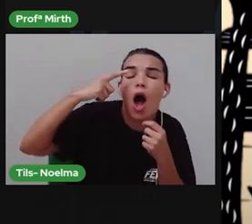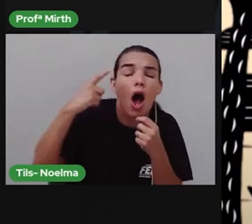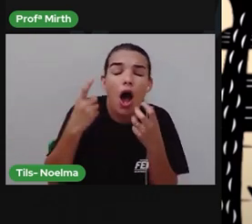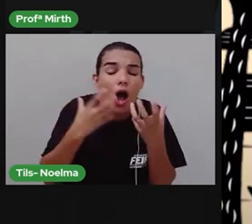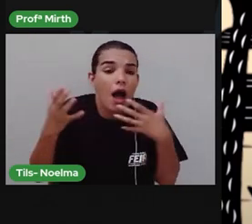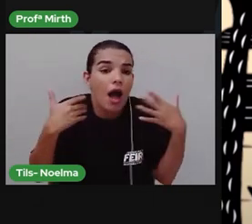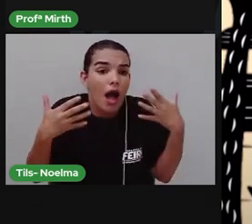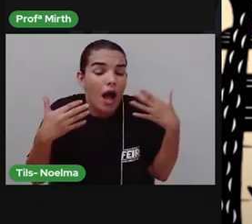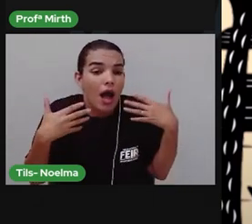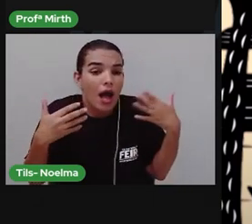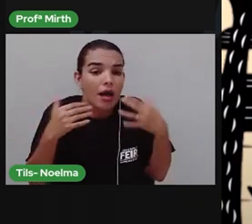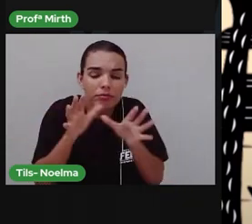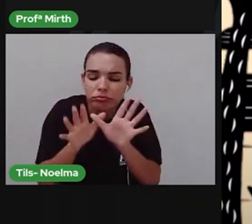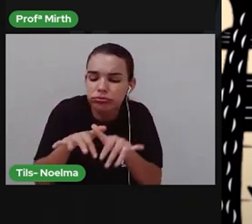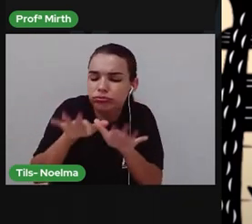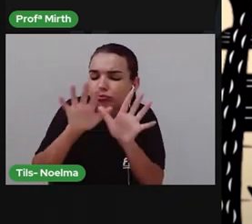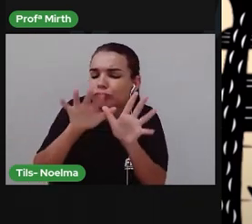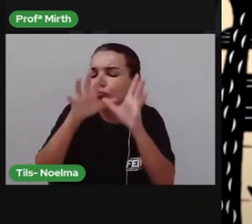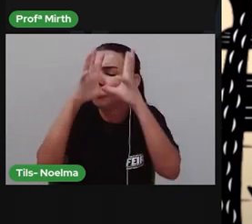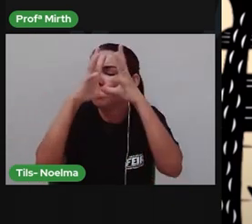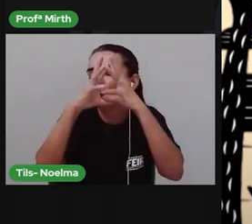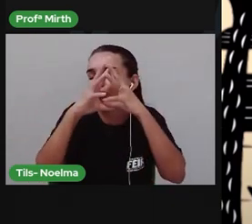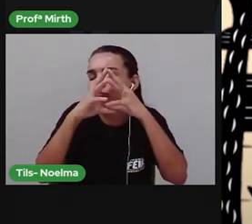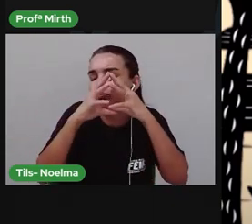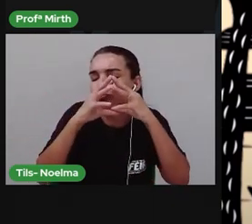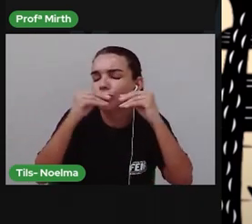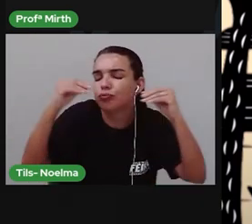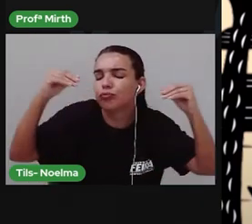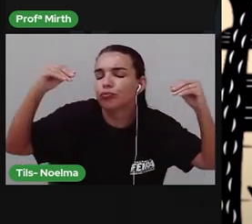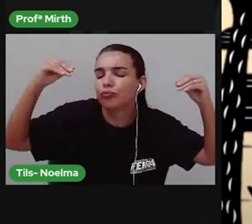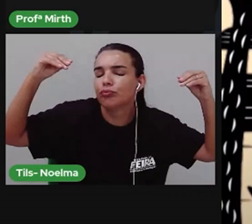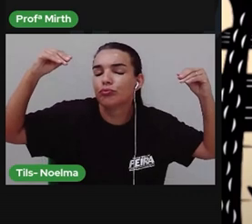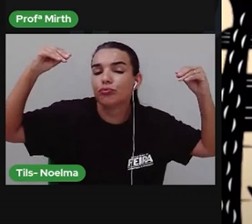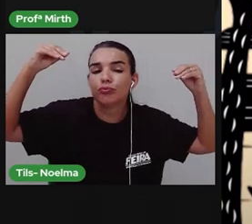Asa branca na amplidão